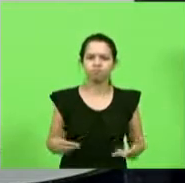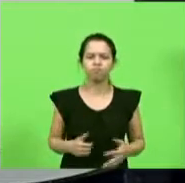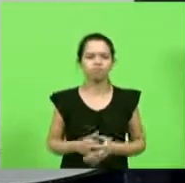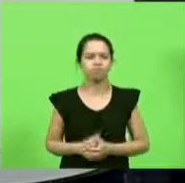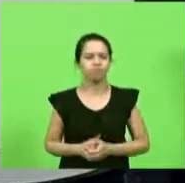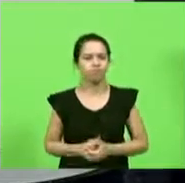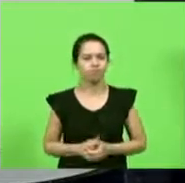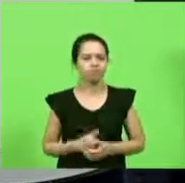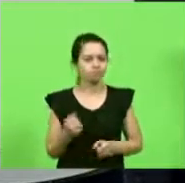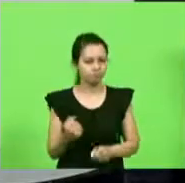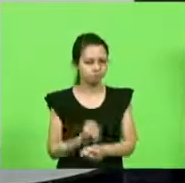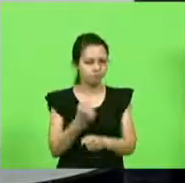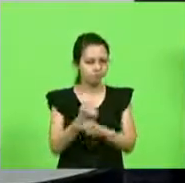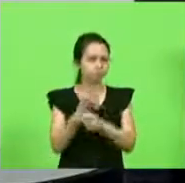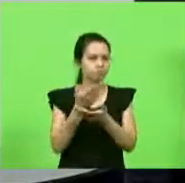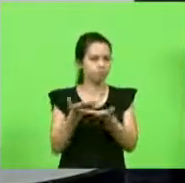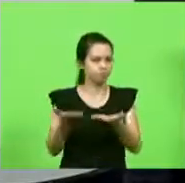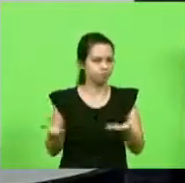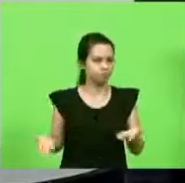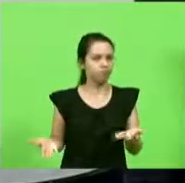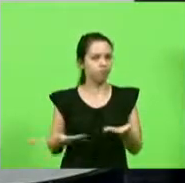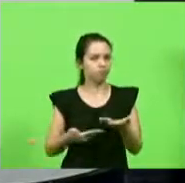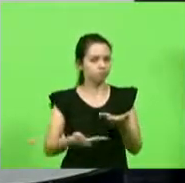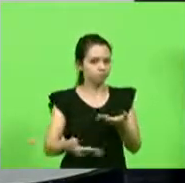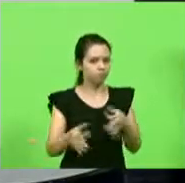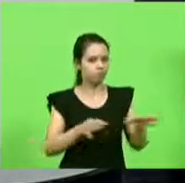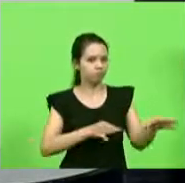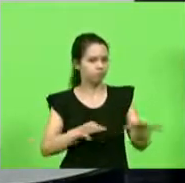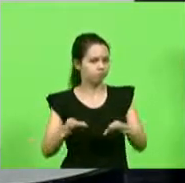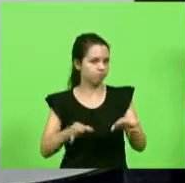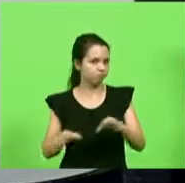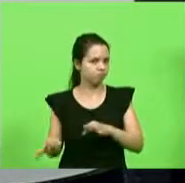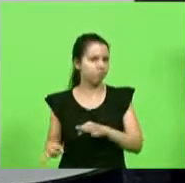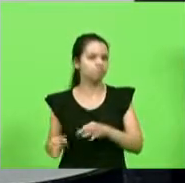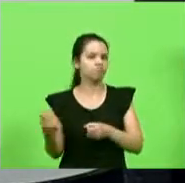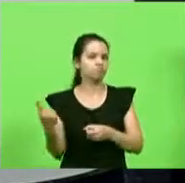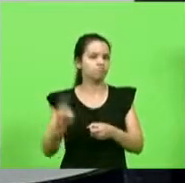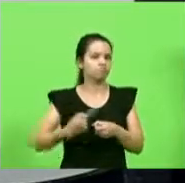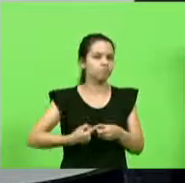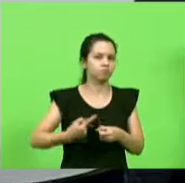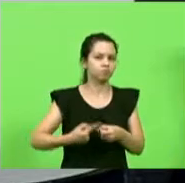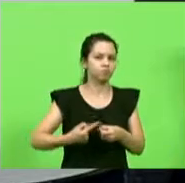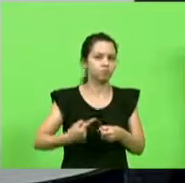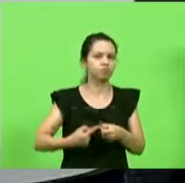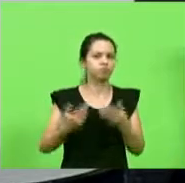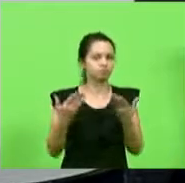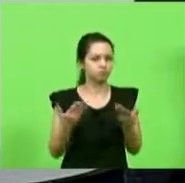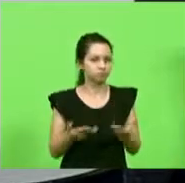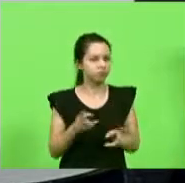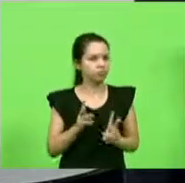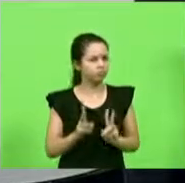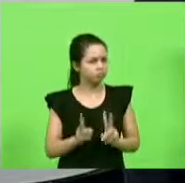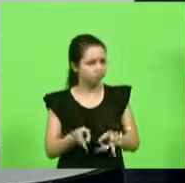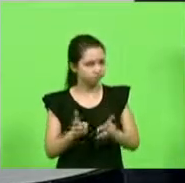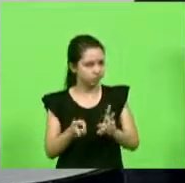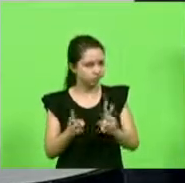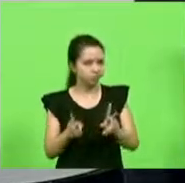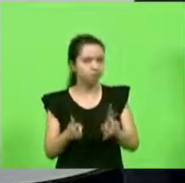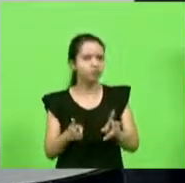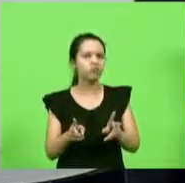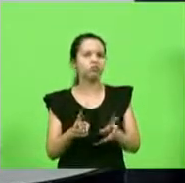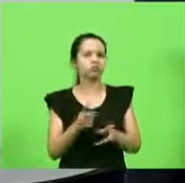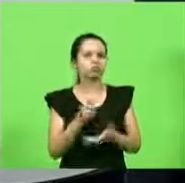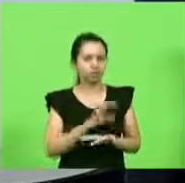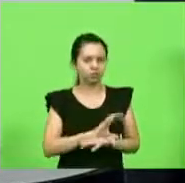e essas obras vão preparando a cidade para que ela continue recebendo